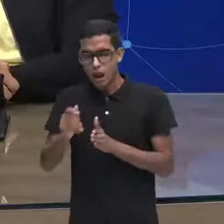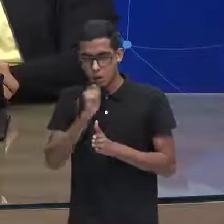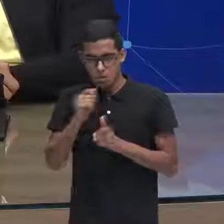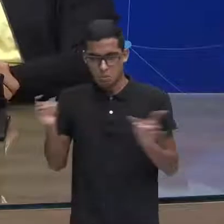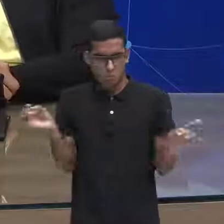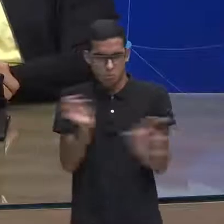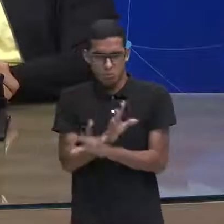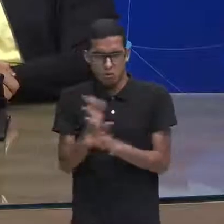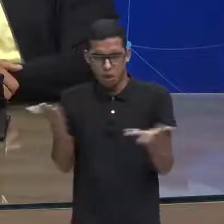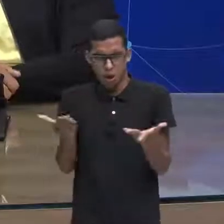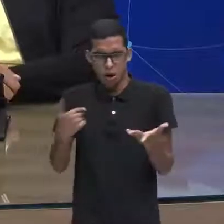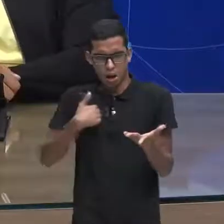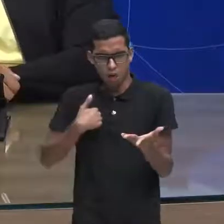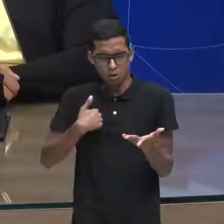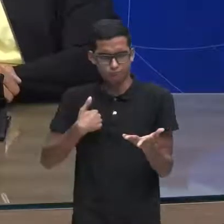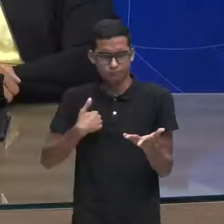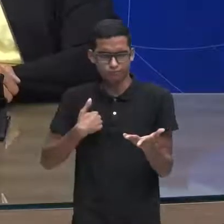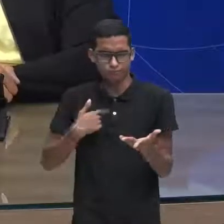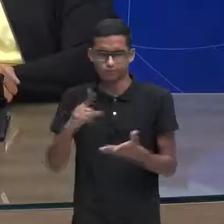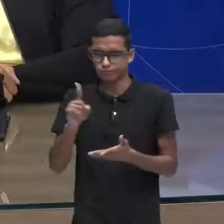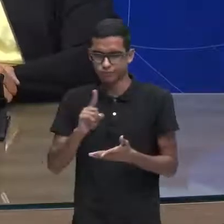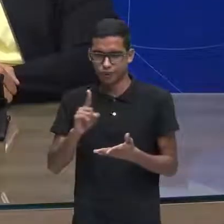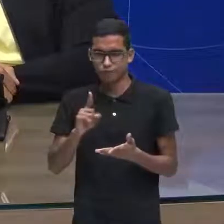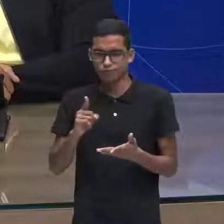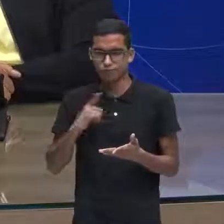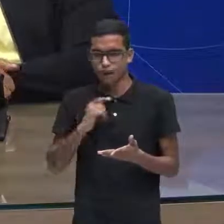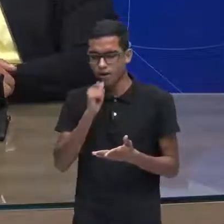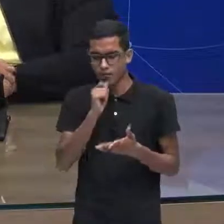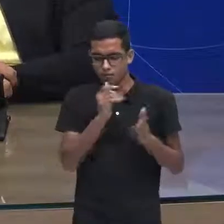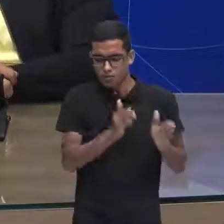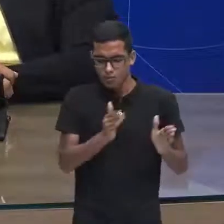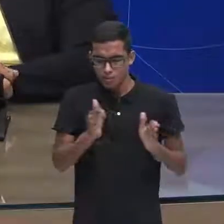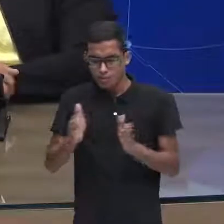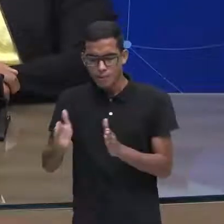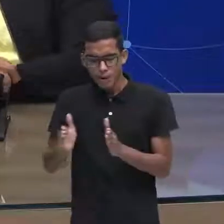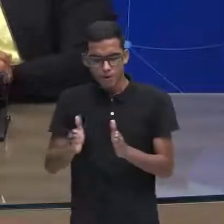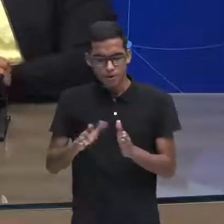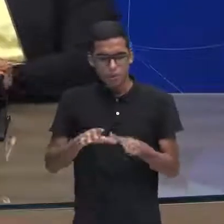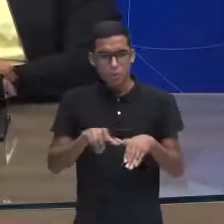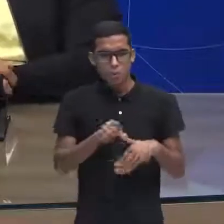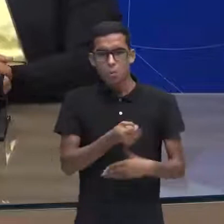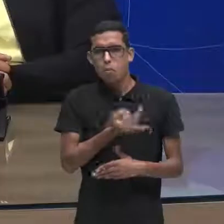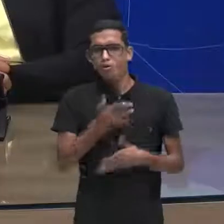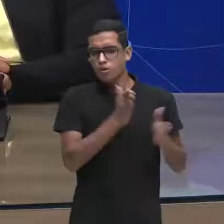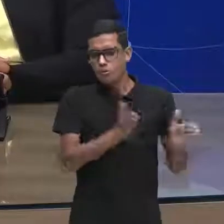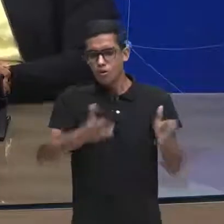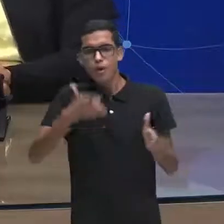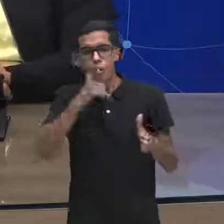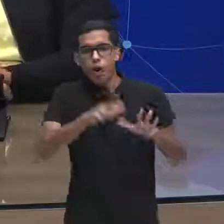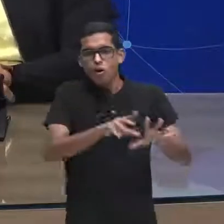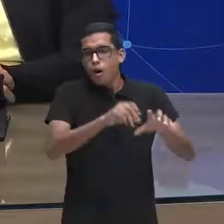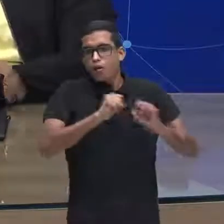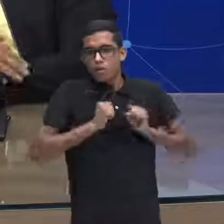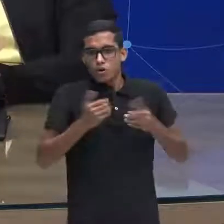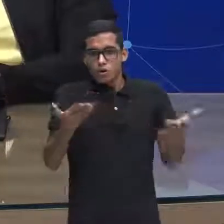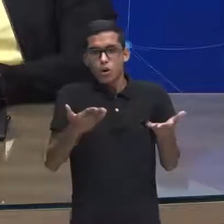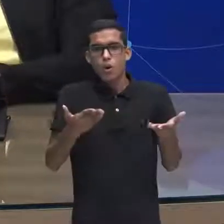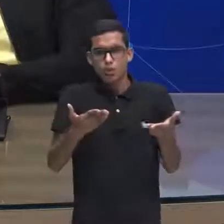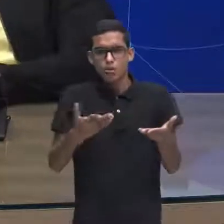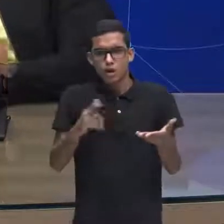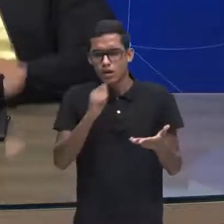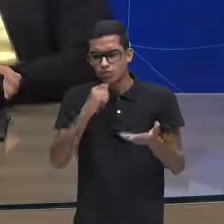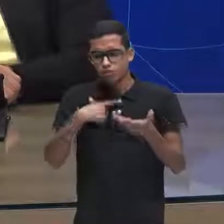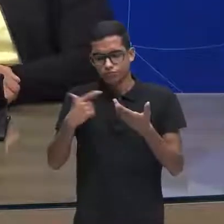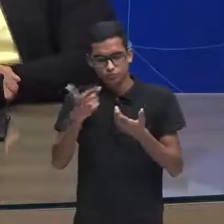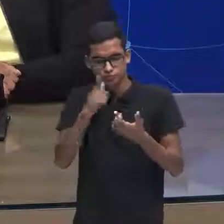minha construção enquanto pessoa quantos processos eu não absorvi e hoje venho trabalhado para me libertar ainda,